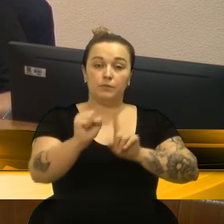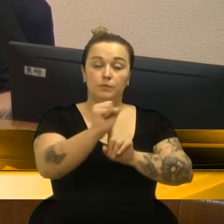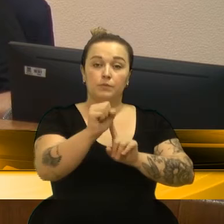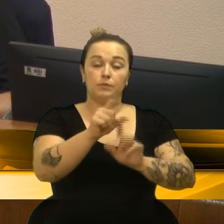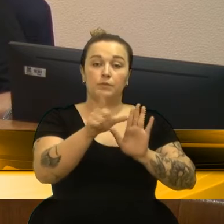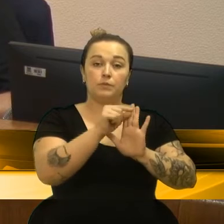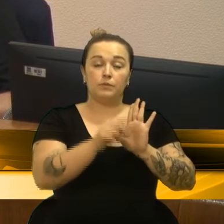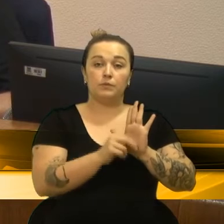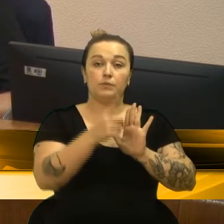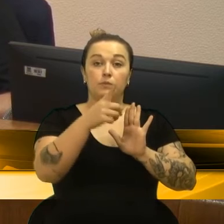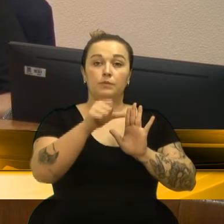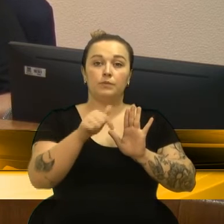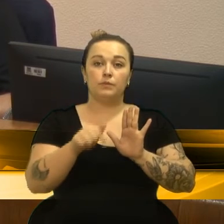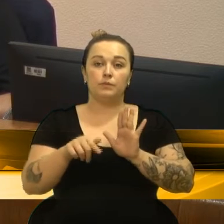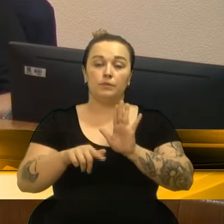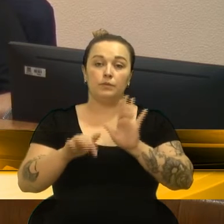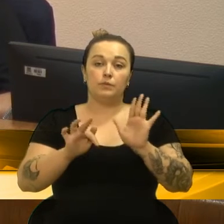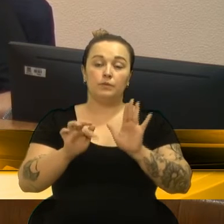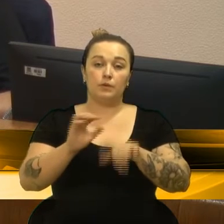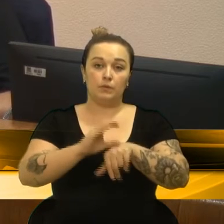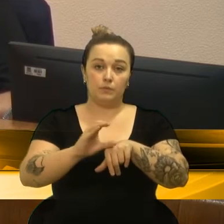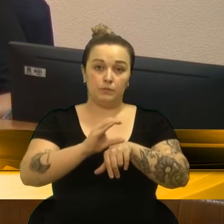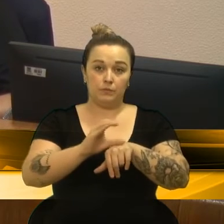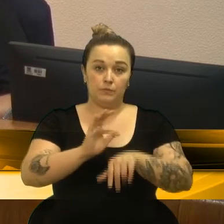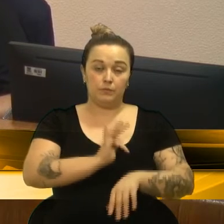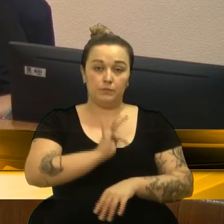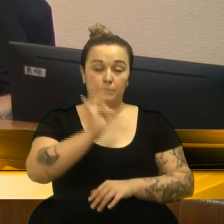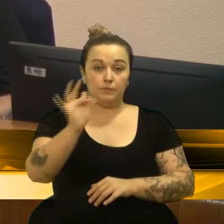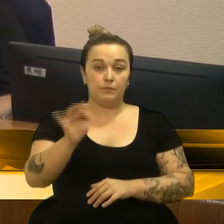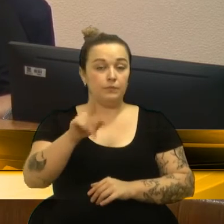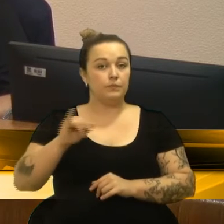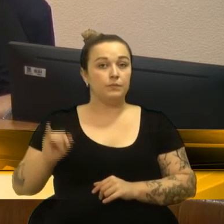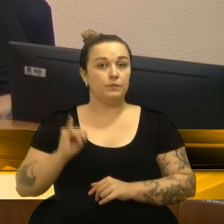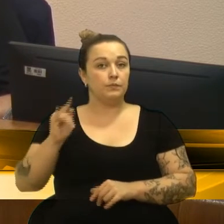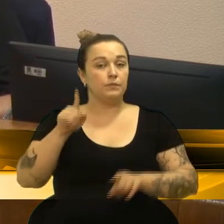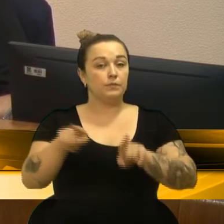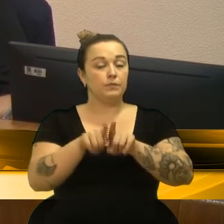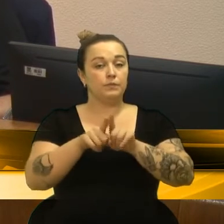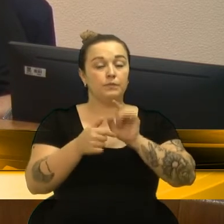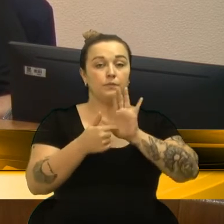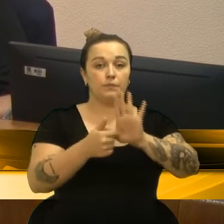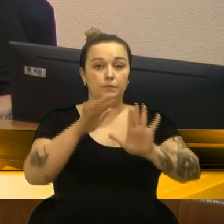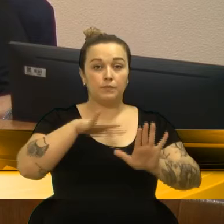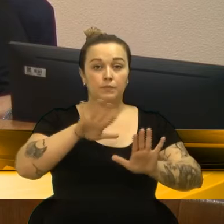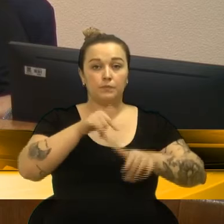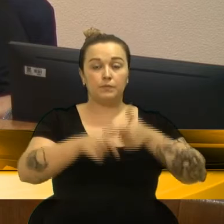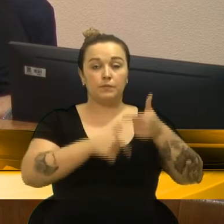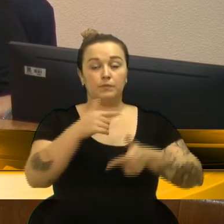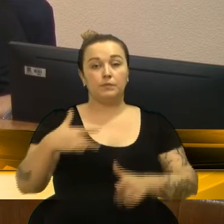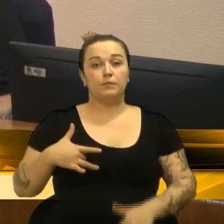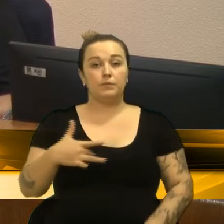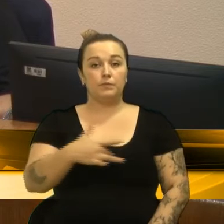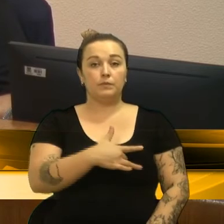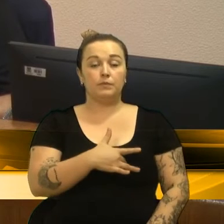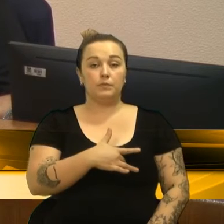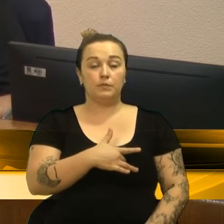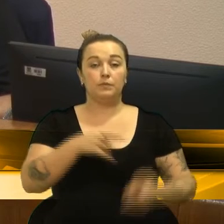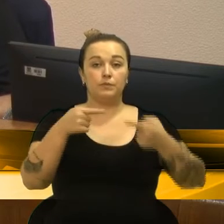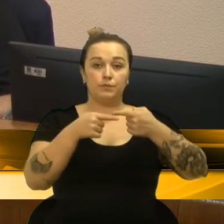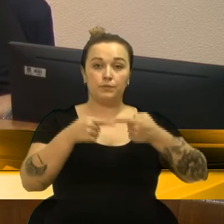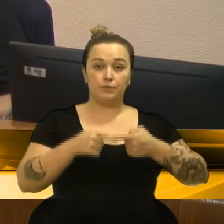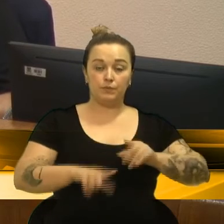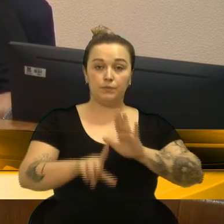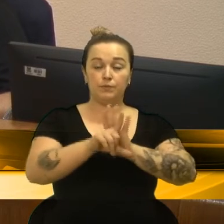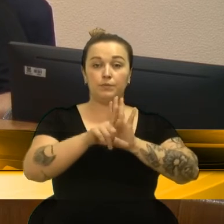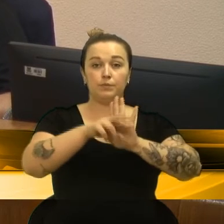também da Constituição Federal estabelece como relevância pública as ações e serviços de saúde cabendo ao poder público dispor nos termos da lei sobre sua